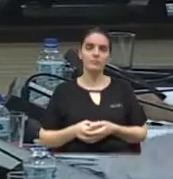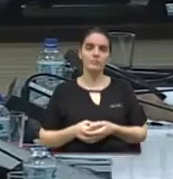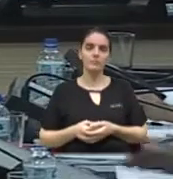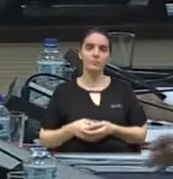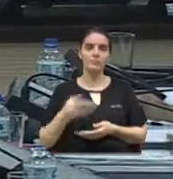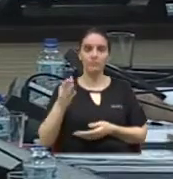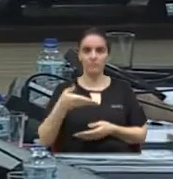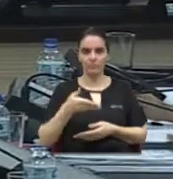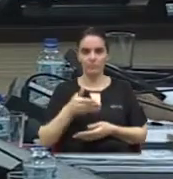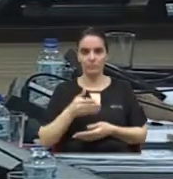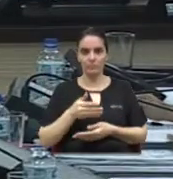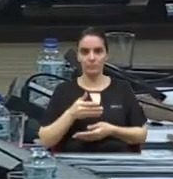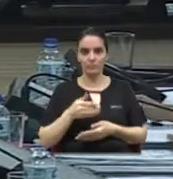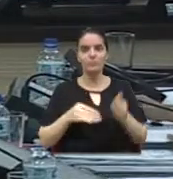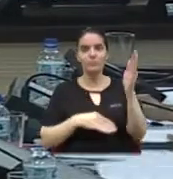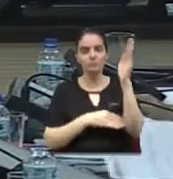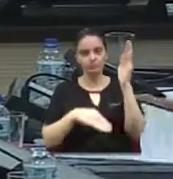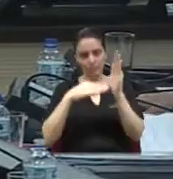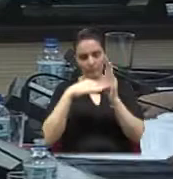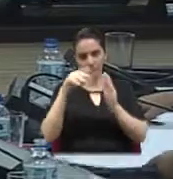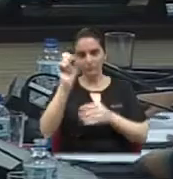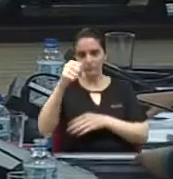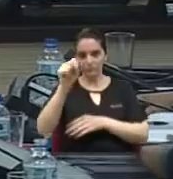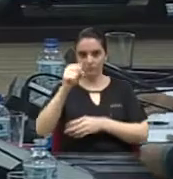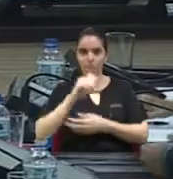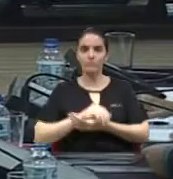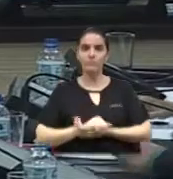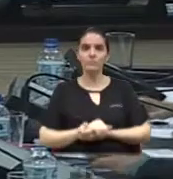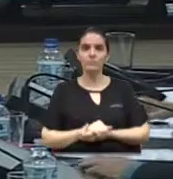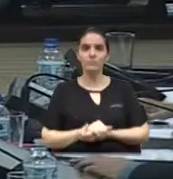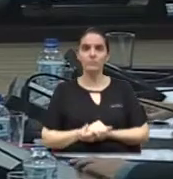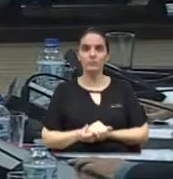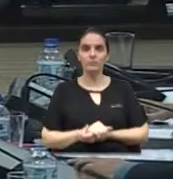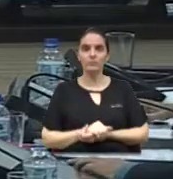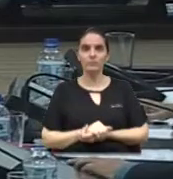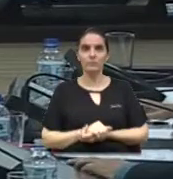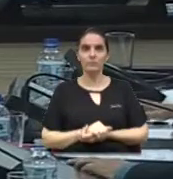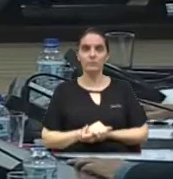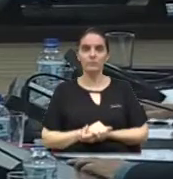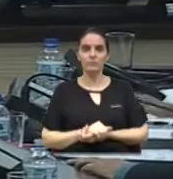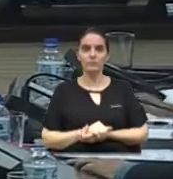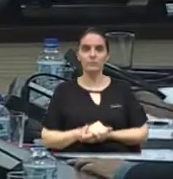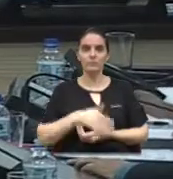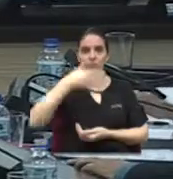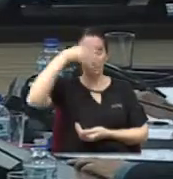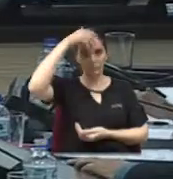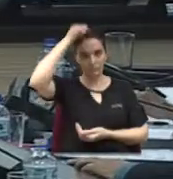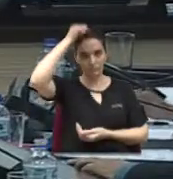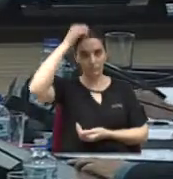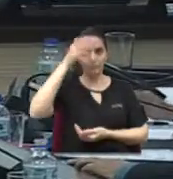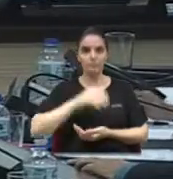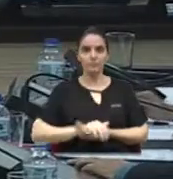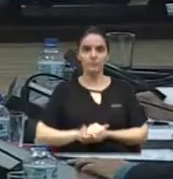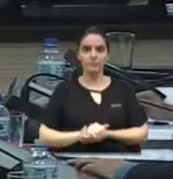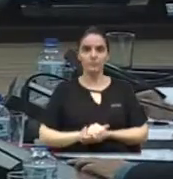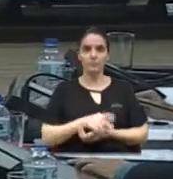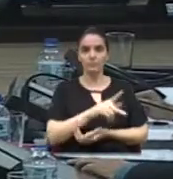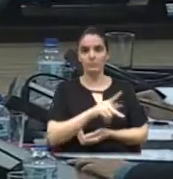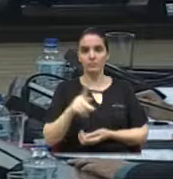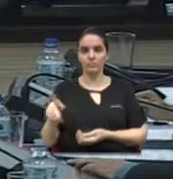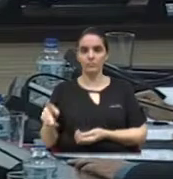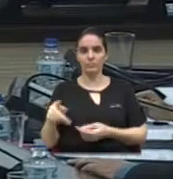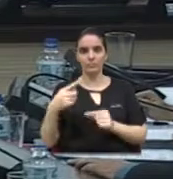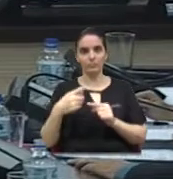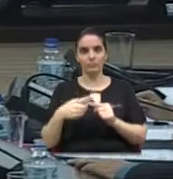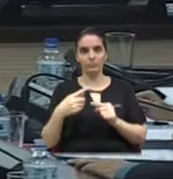aprovo essa inversão de discussão. Paninho Franco. Senhor presidente, tendo em